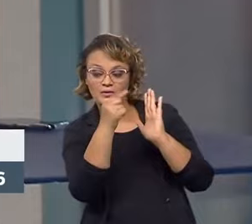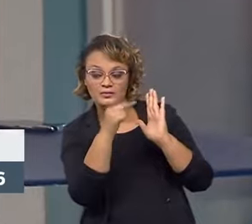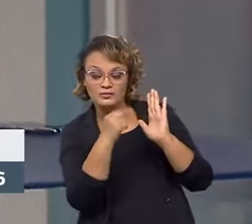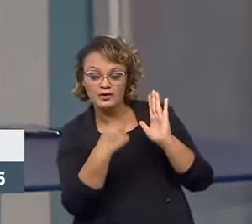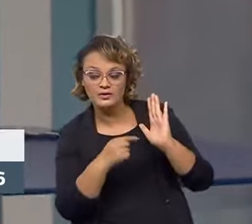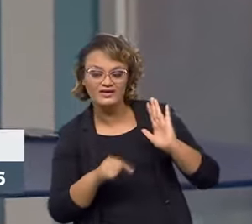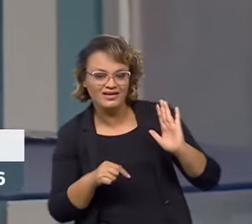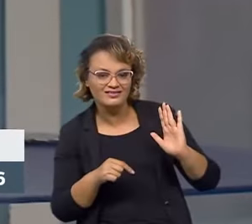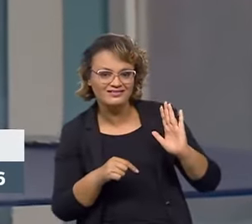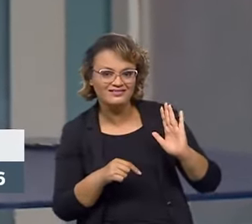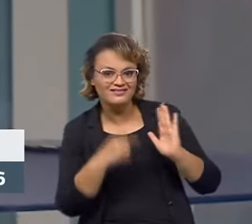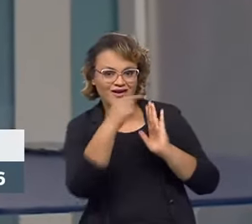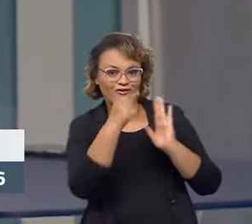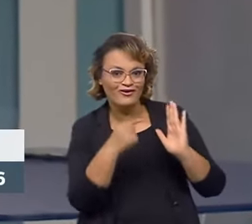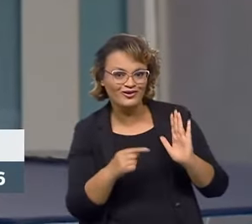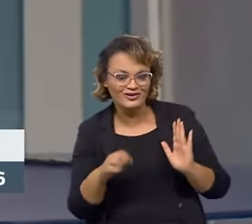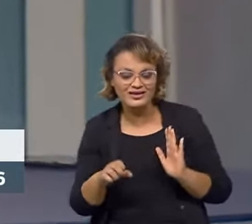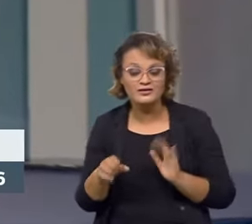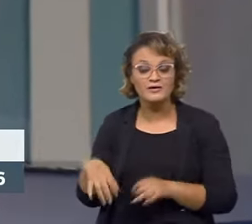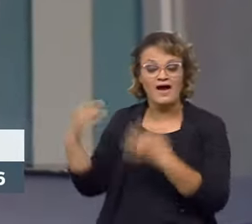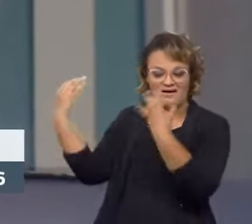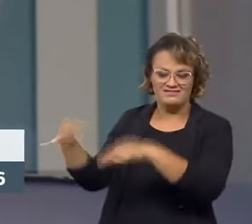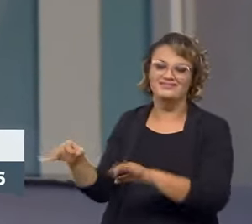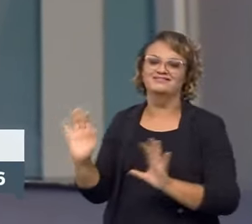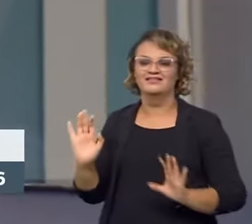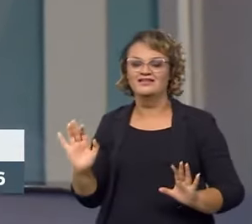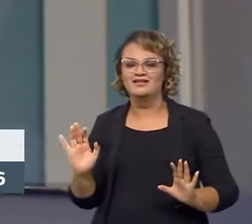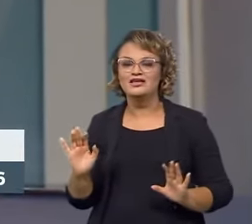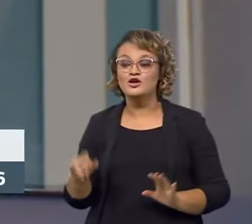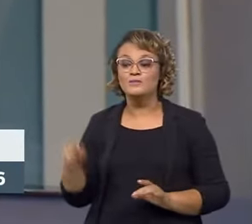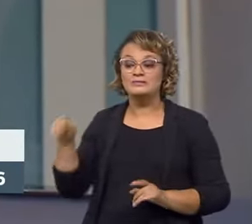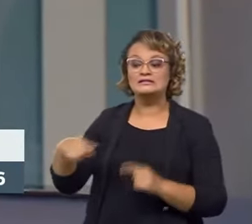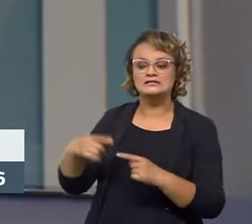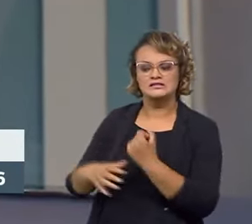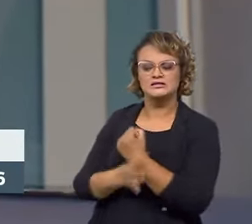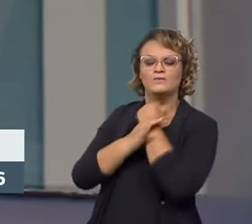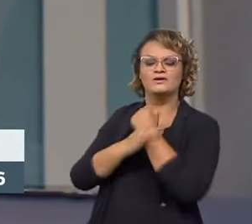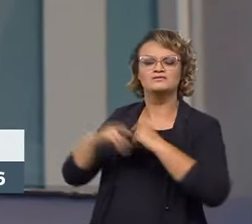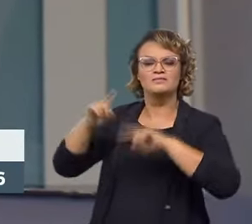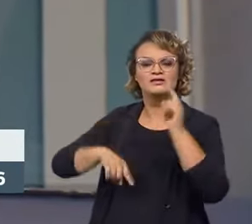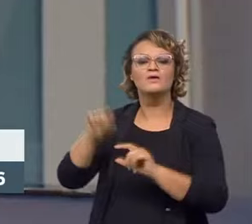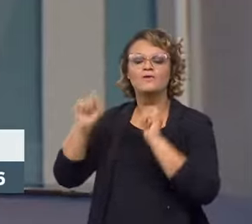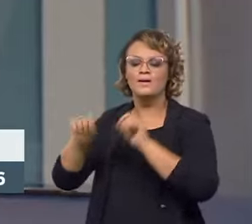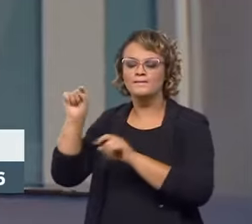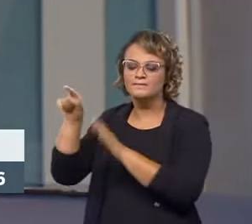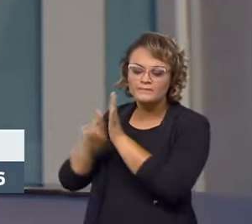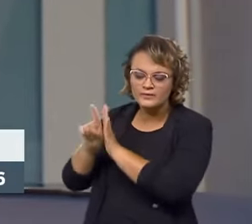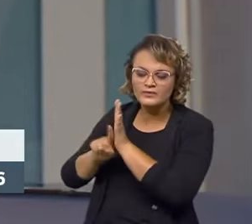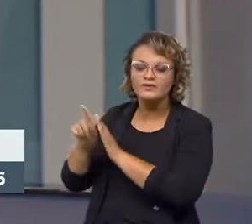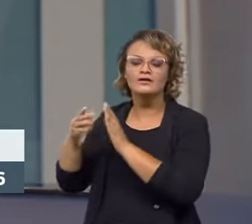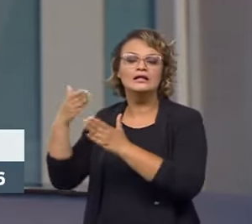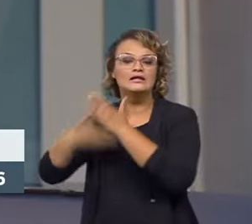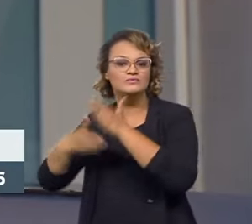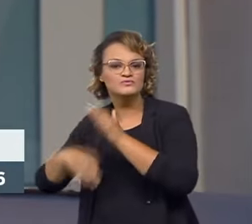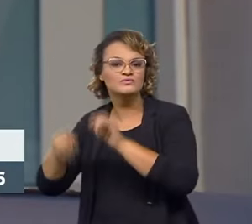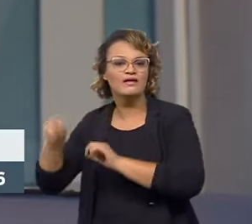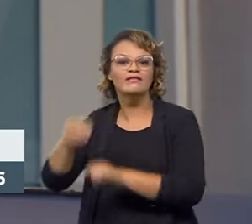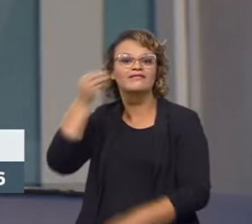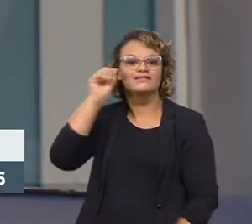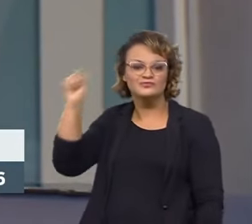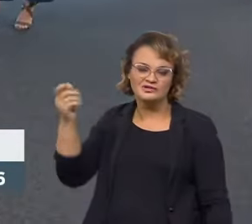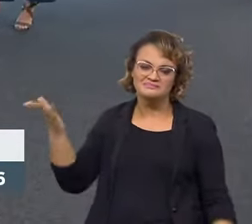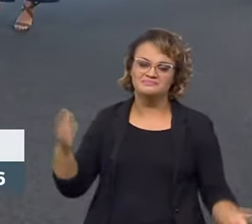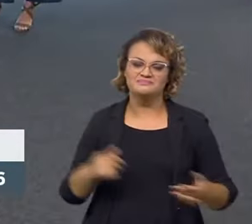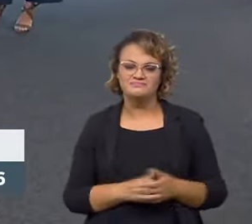organismos privados que vão fazer essa certificação quais são os itens de segurança que têm que ser verificados, quais são as tolerâncias, quais são os testes.